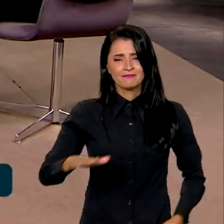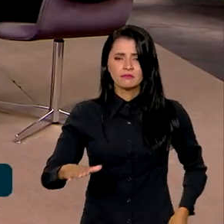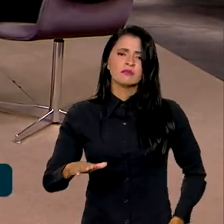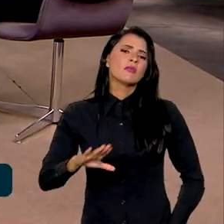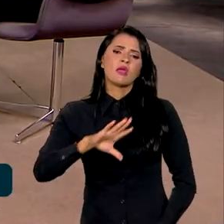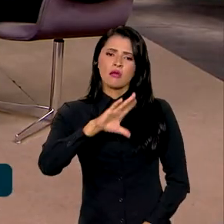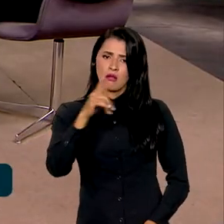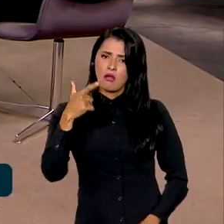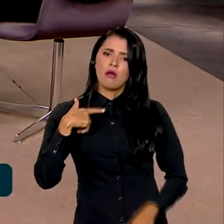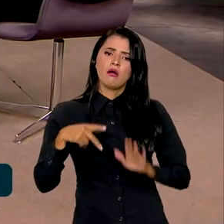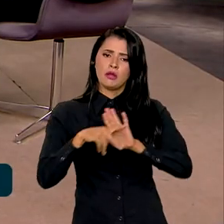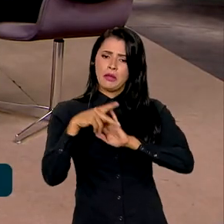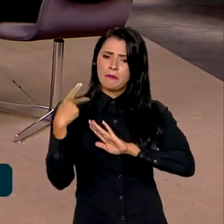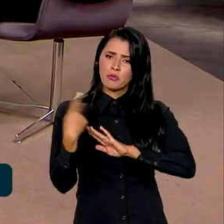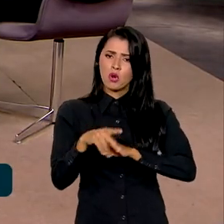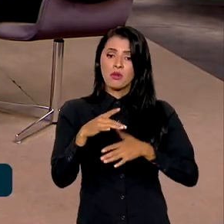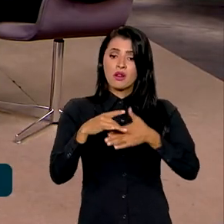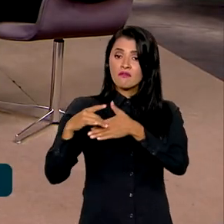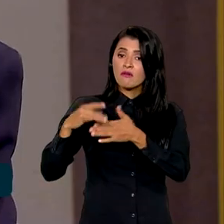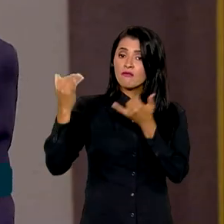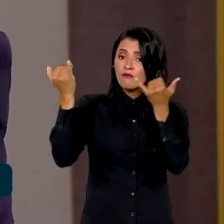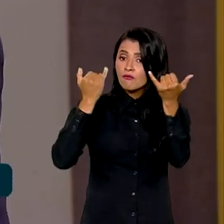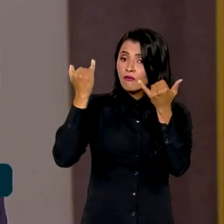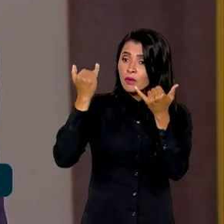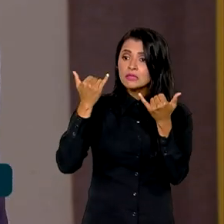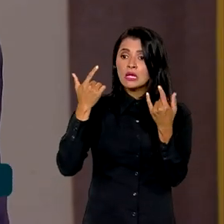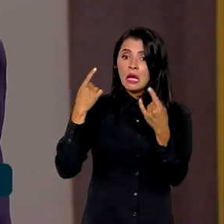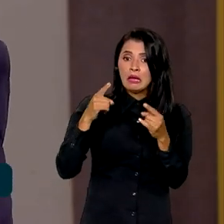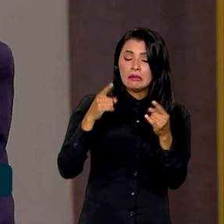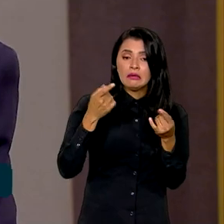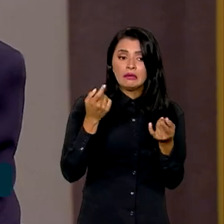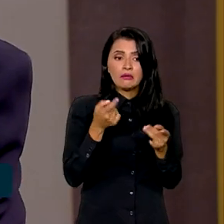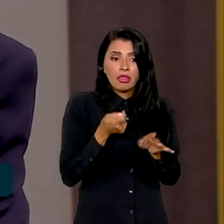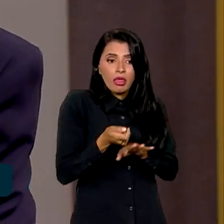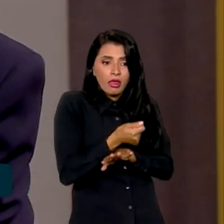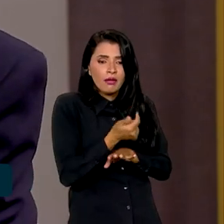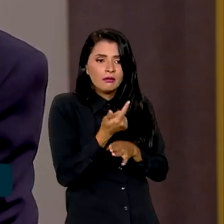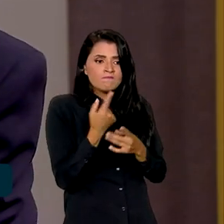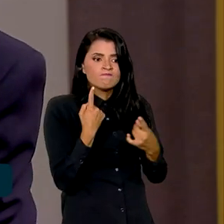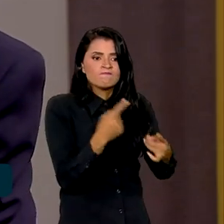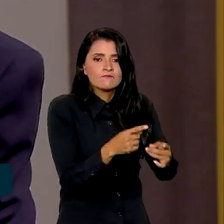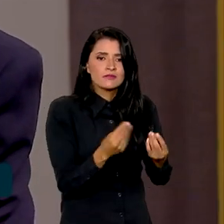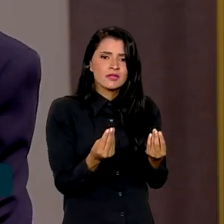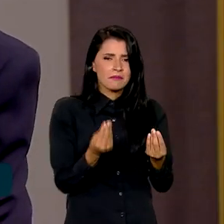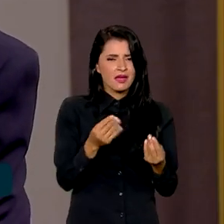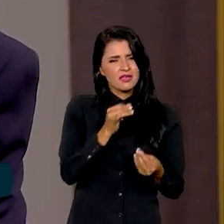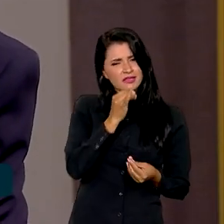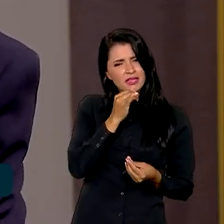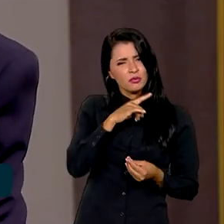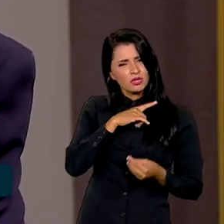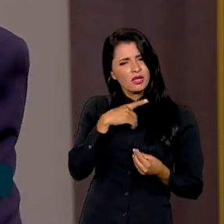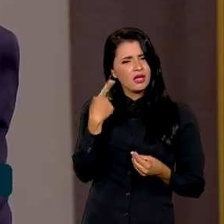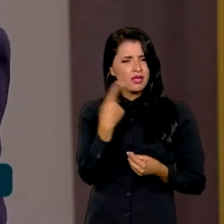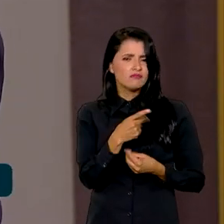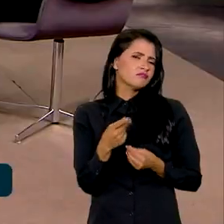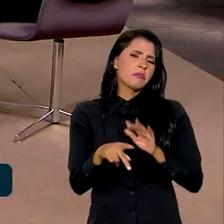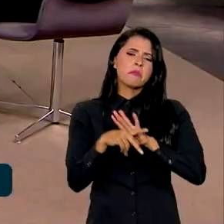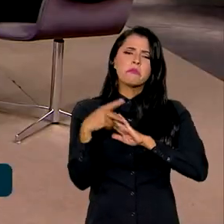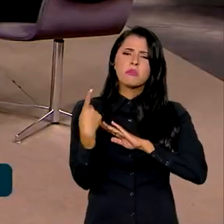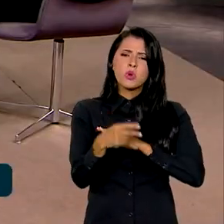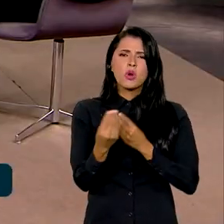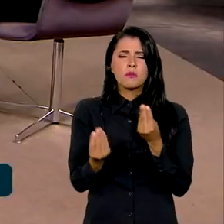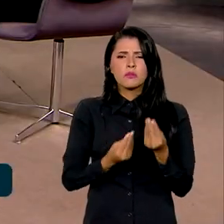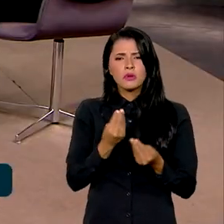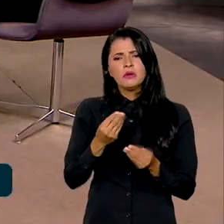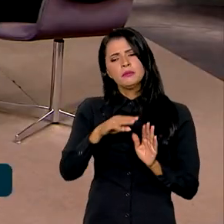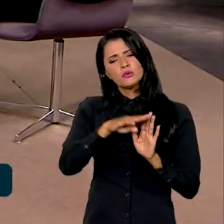se trata de uma iniciativa de levar informação e combater a desinformação, né? Mas dá para exemplificar com alguma ação específica que esse